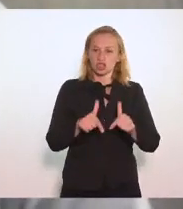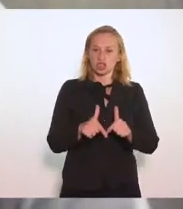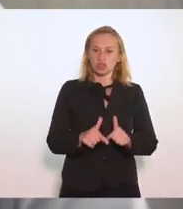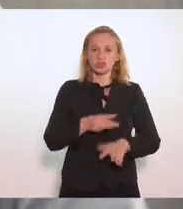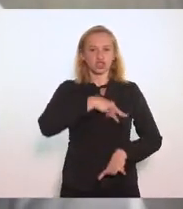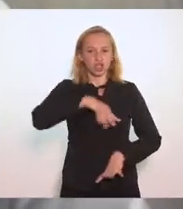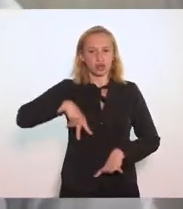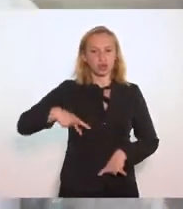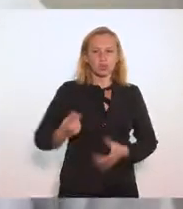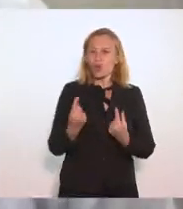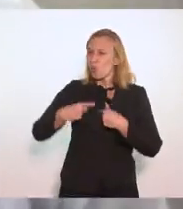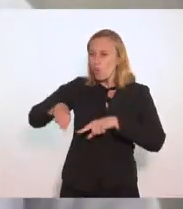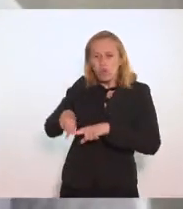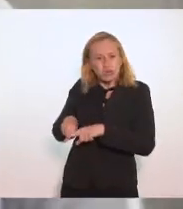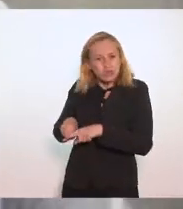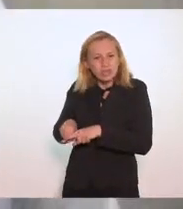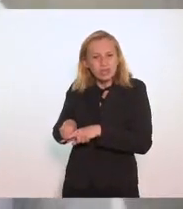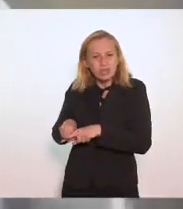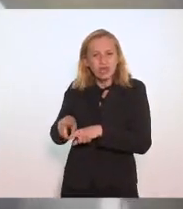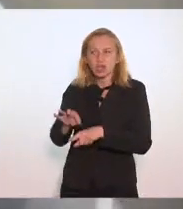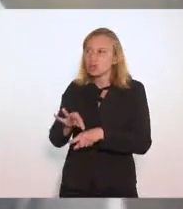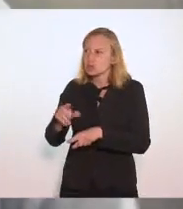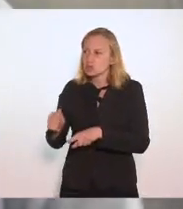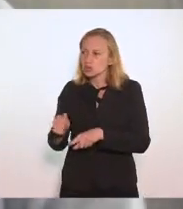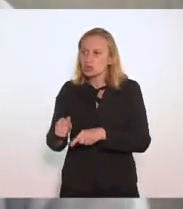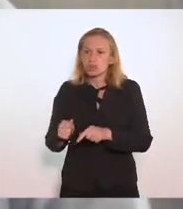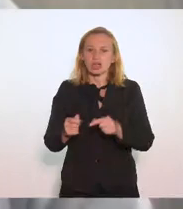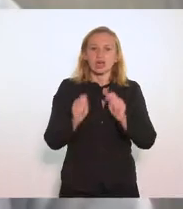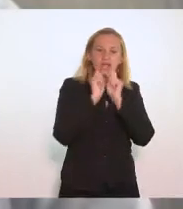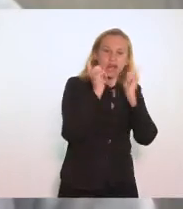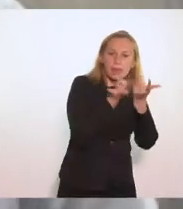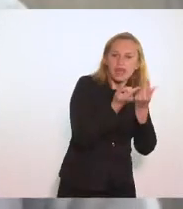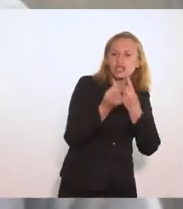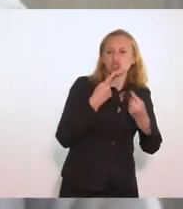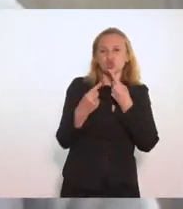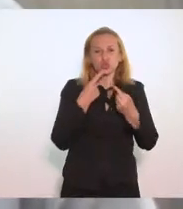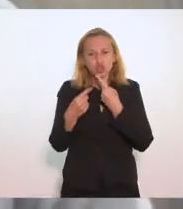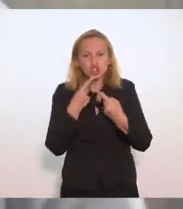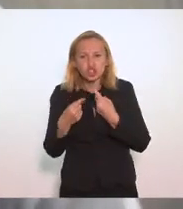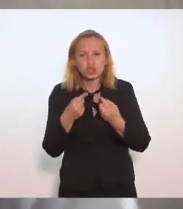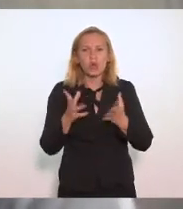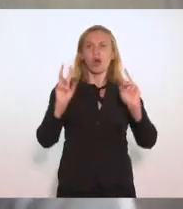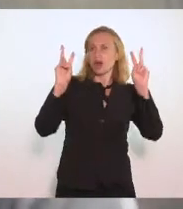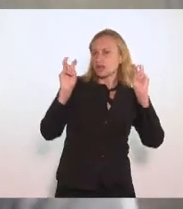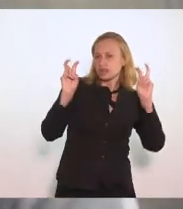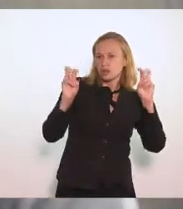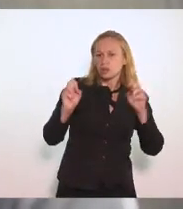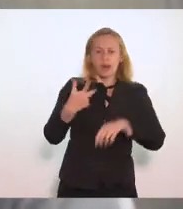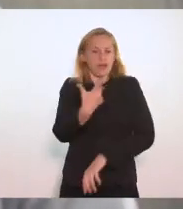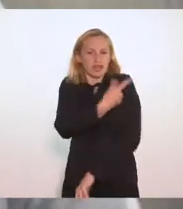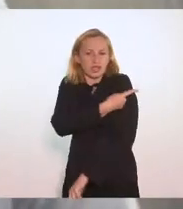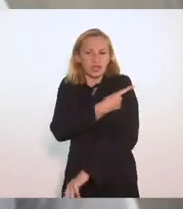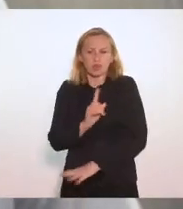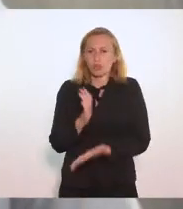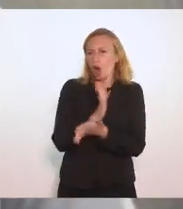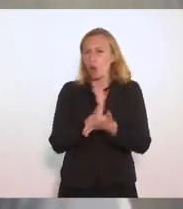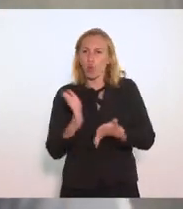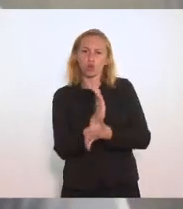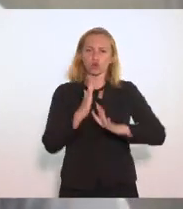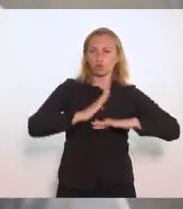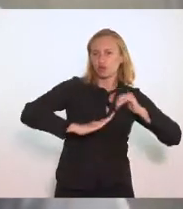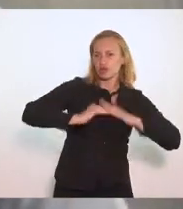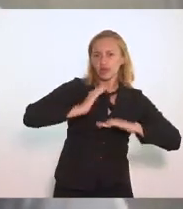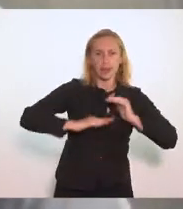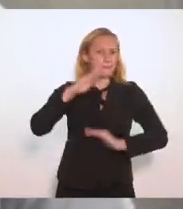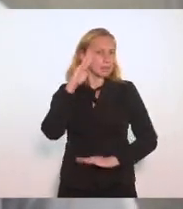Público que vai na contramão daquilo que essa Assembleia tem discutido no que diz respeito à vacinação para alguns profissionais